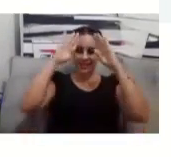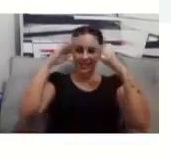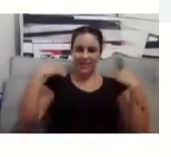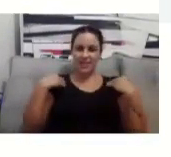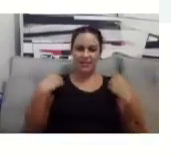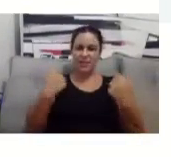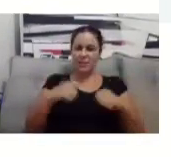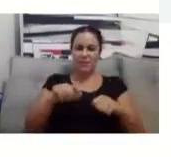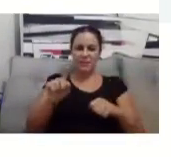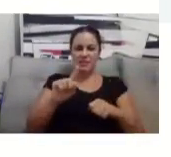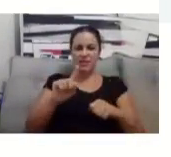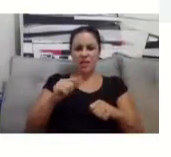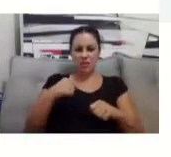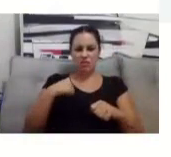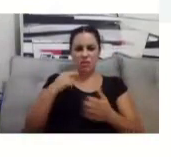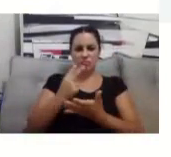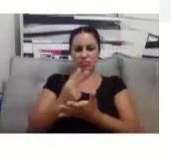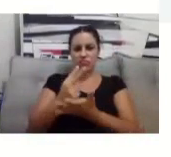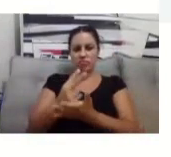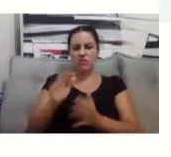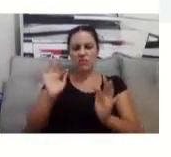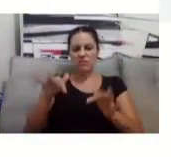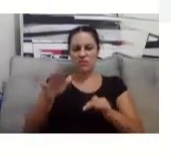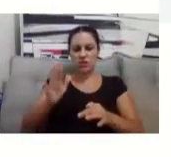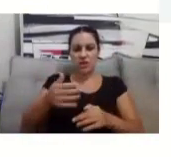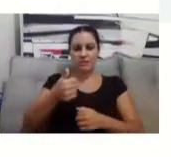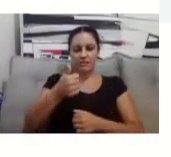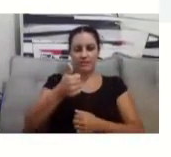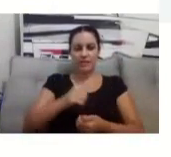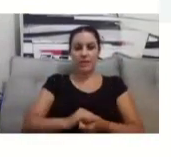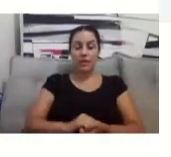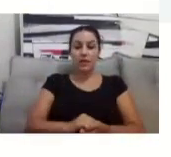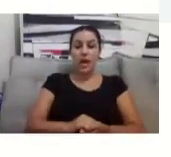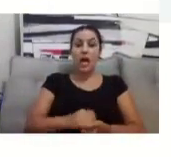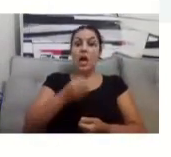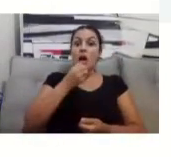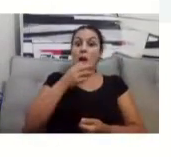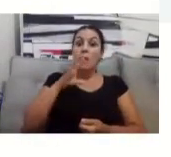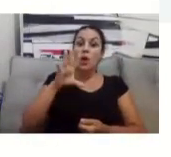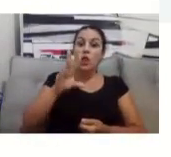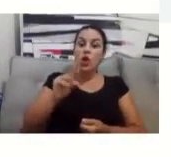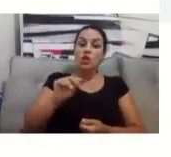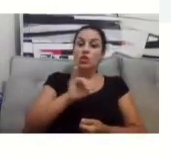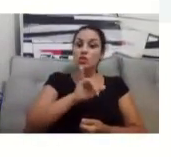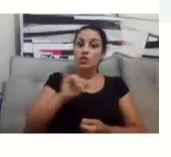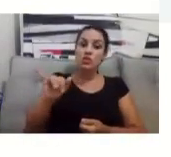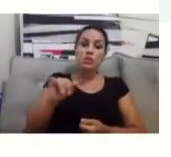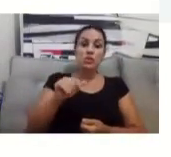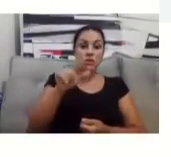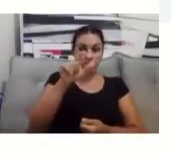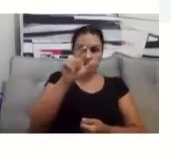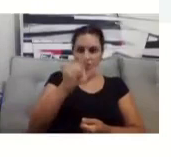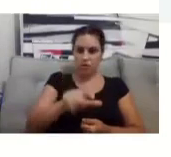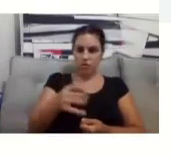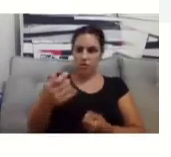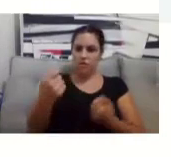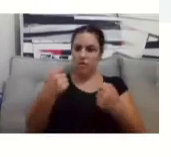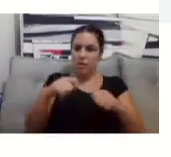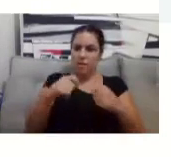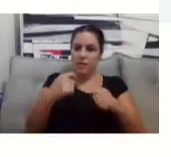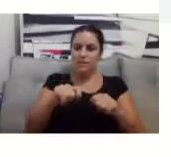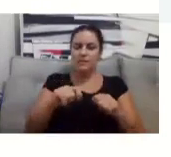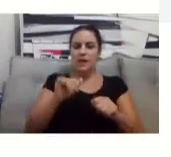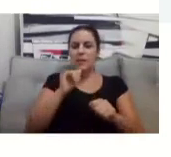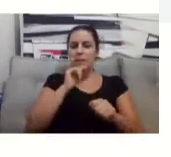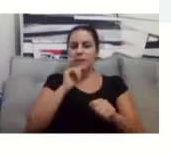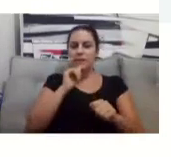Boa noite e se alguém mais quiser precisar aqui anotar o nome na lista